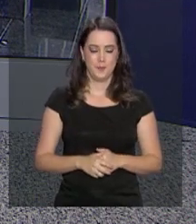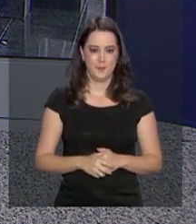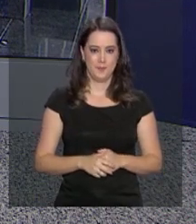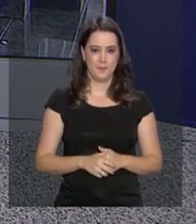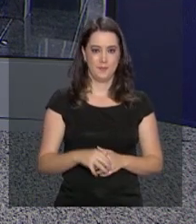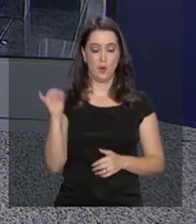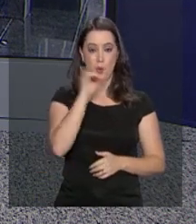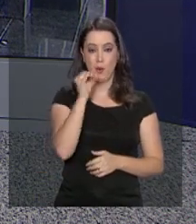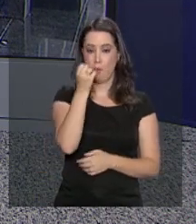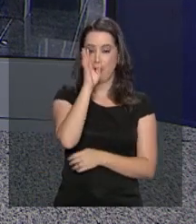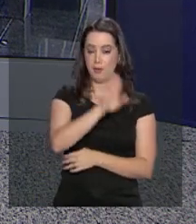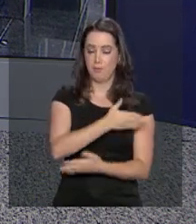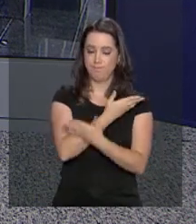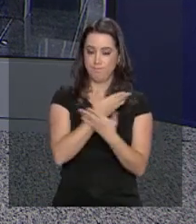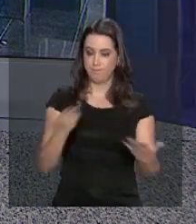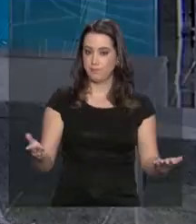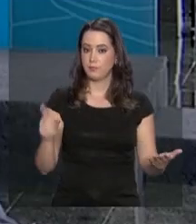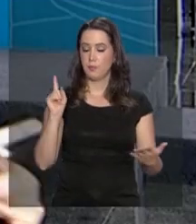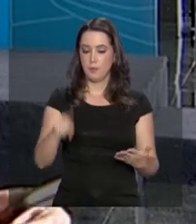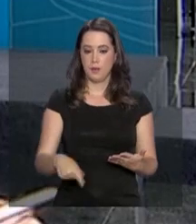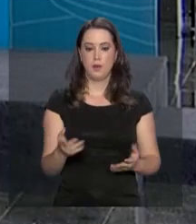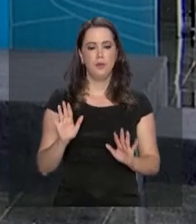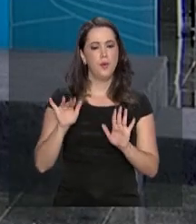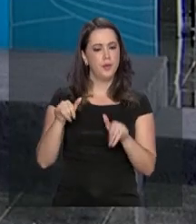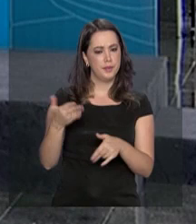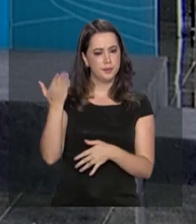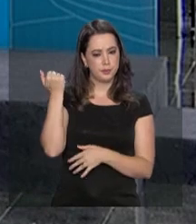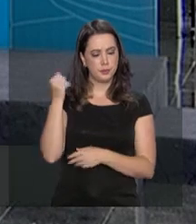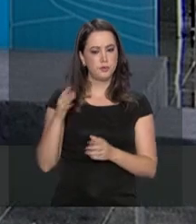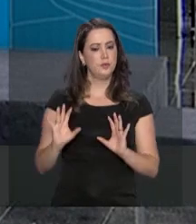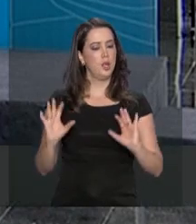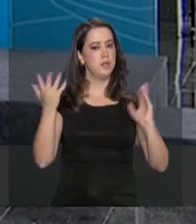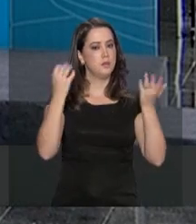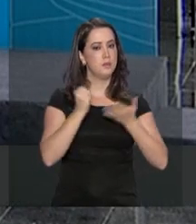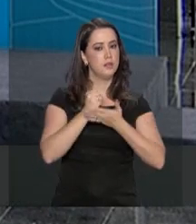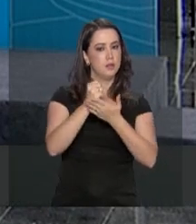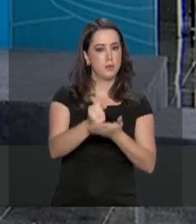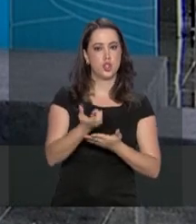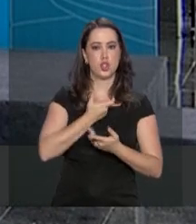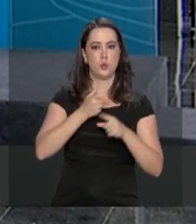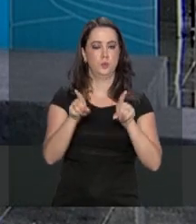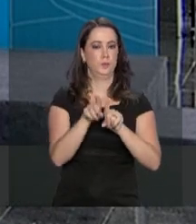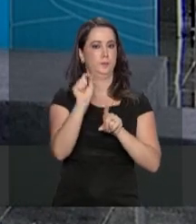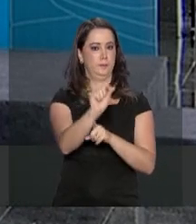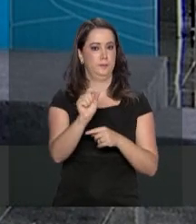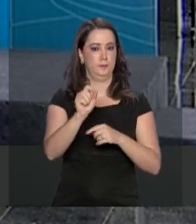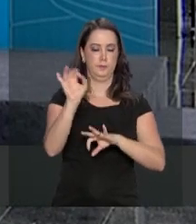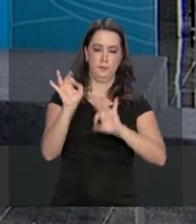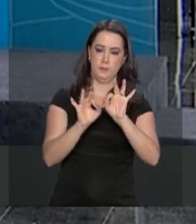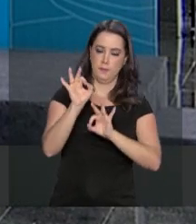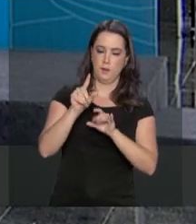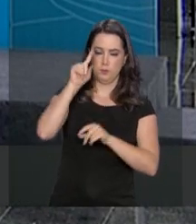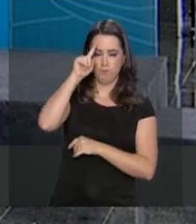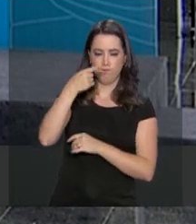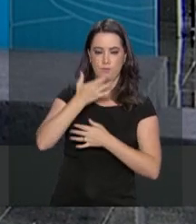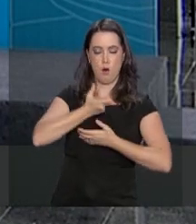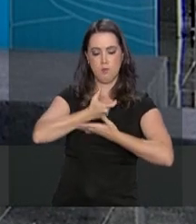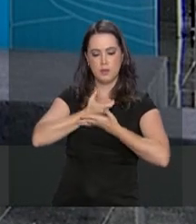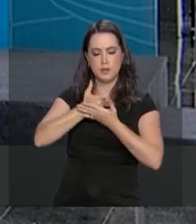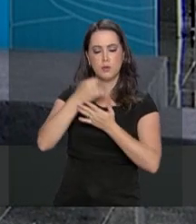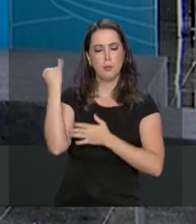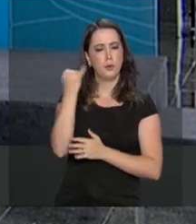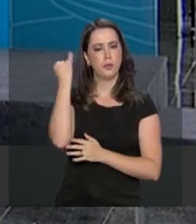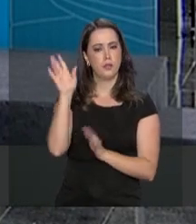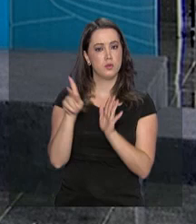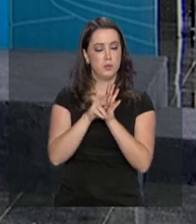Boa tarde, Roberto. Boa tarde a todos. Olha, acabou agora há pouco essa cerimônia de entrega dessas medalhas de Ordem ao Mérito do Ministério da Justiça e o presidente